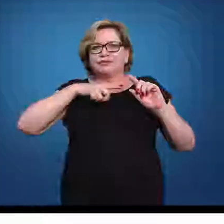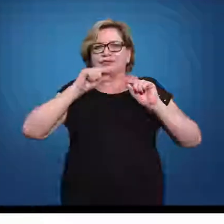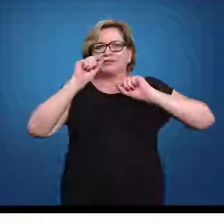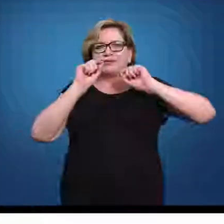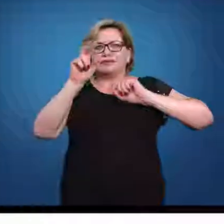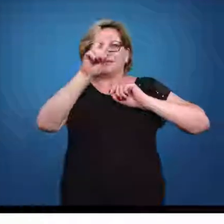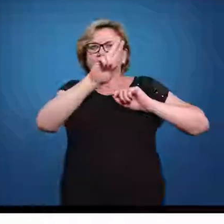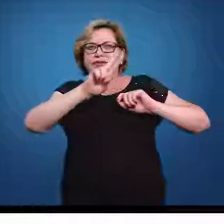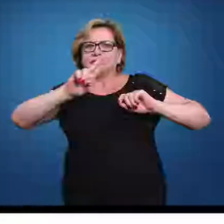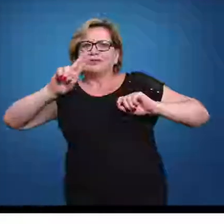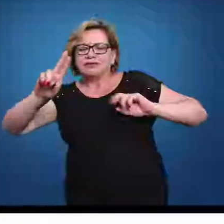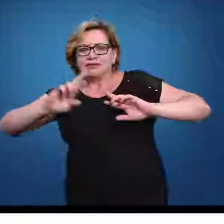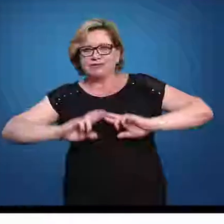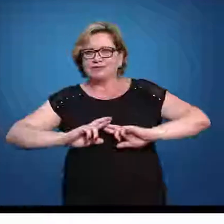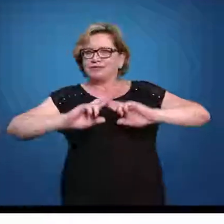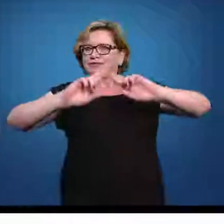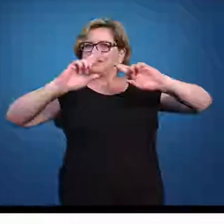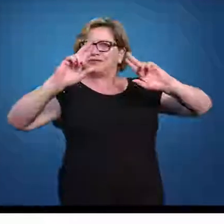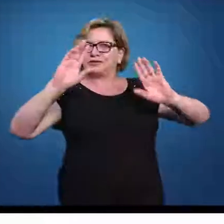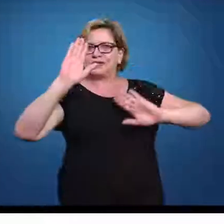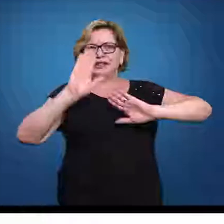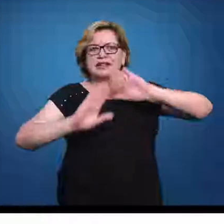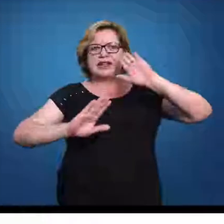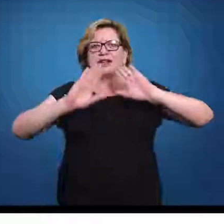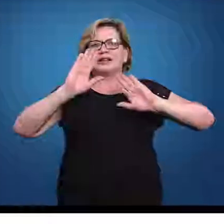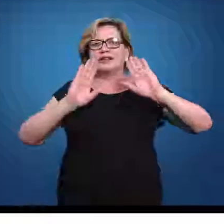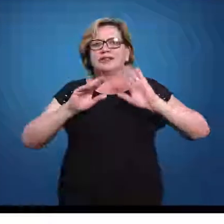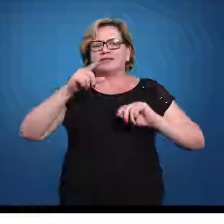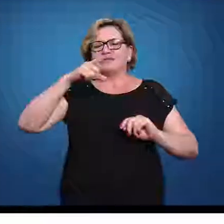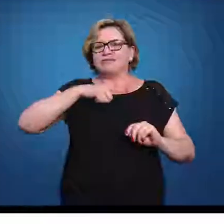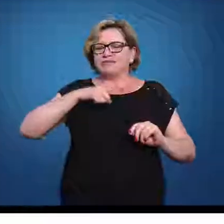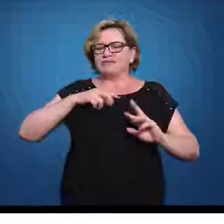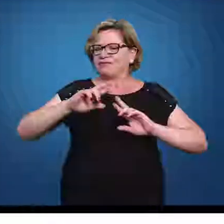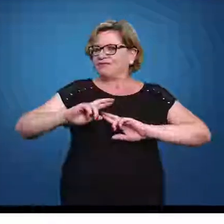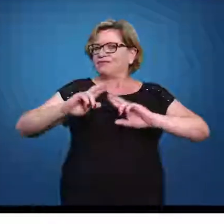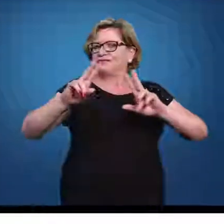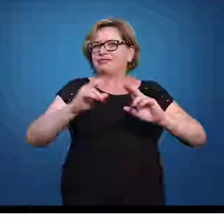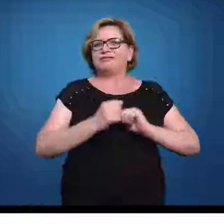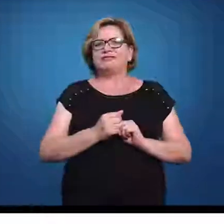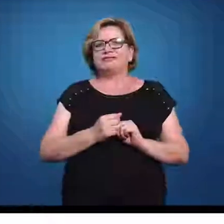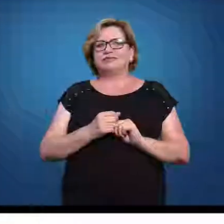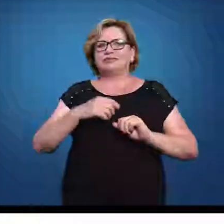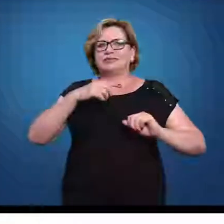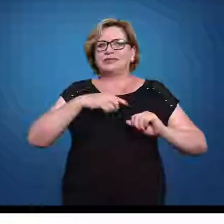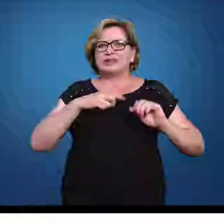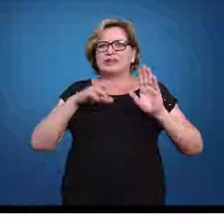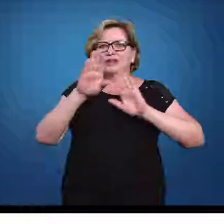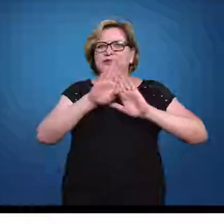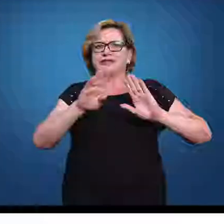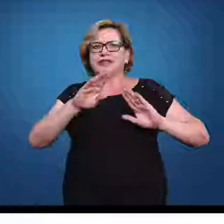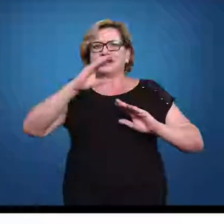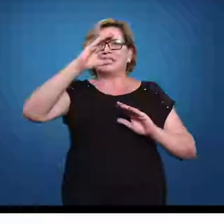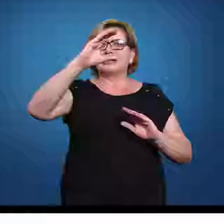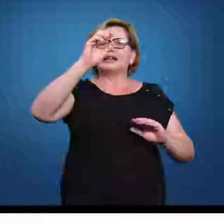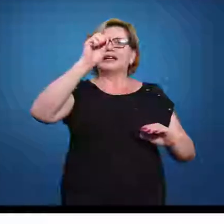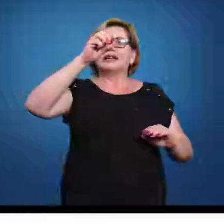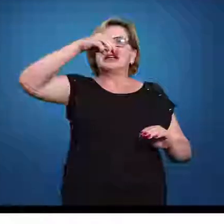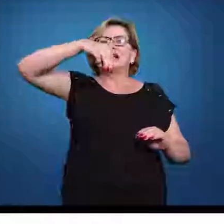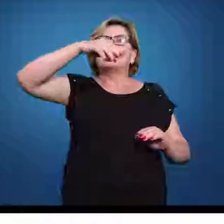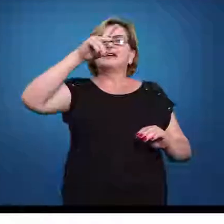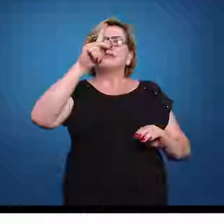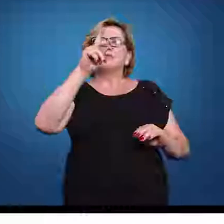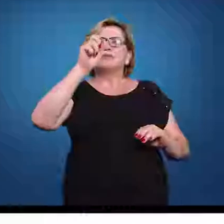tem nomes mais variados, alguns assemelham a n situações. Tem uns que chamam que é uma forma campanular,